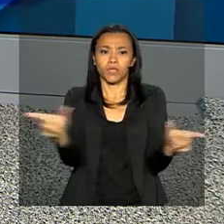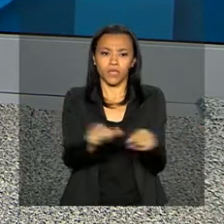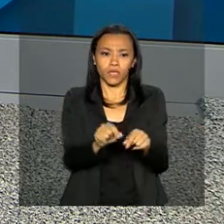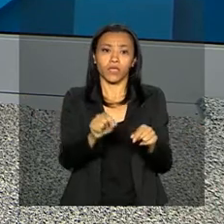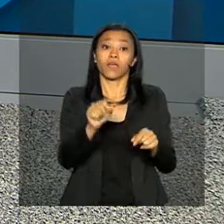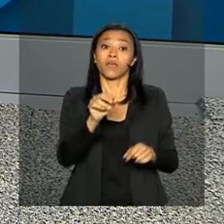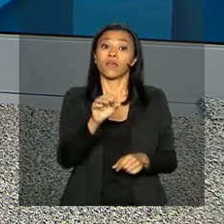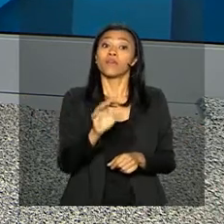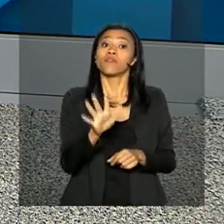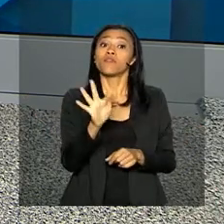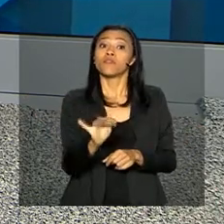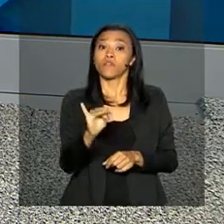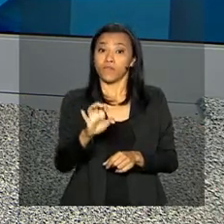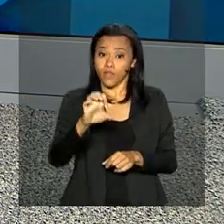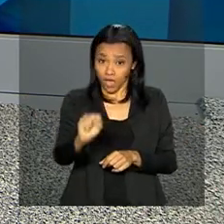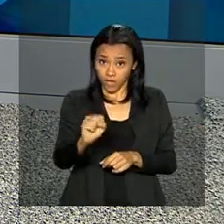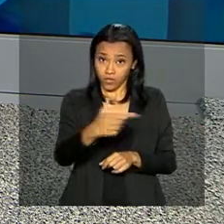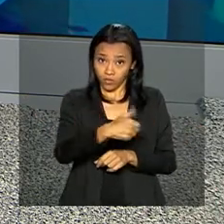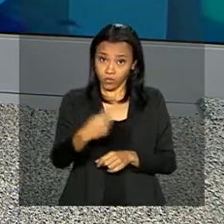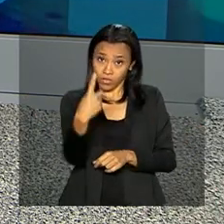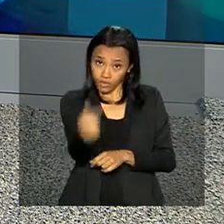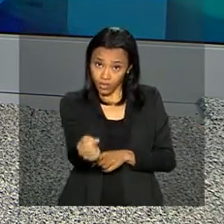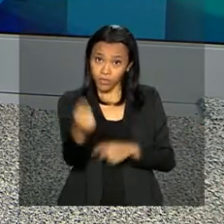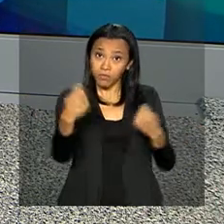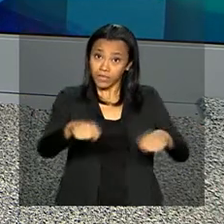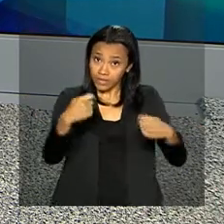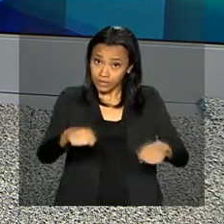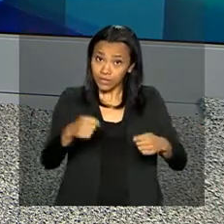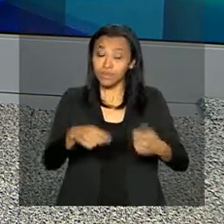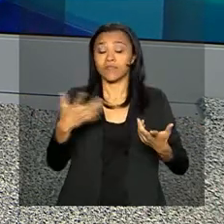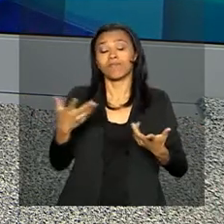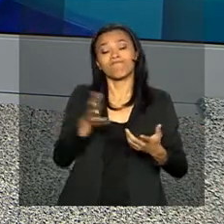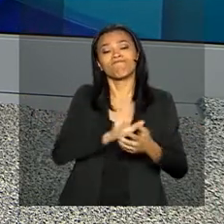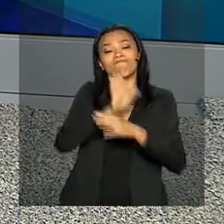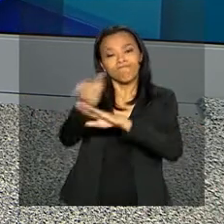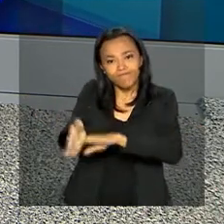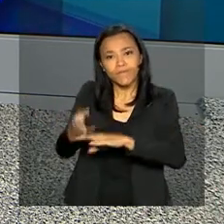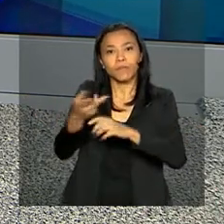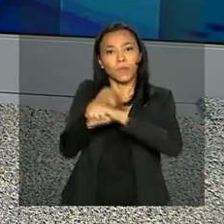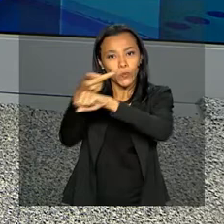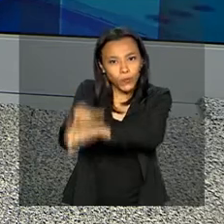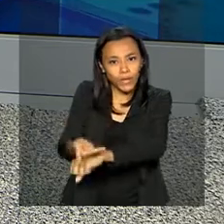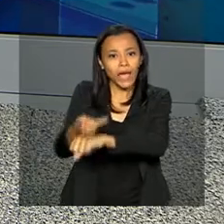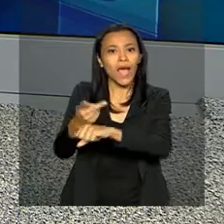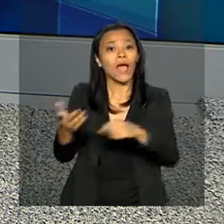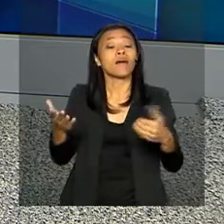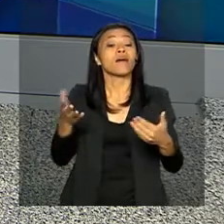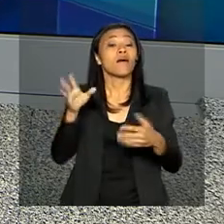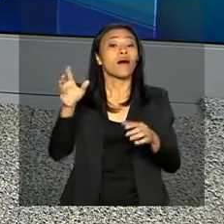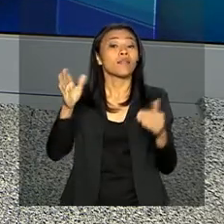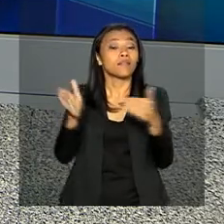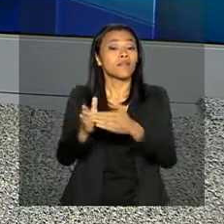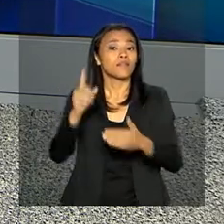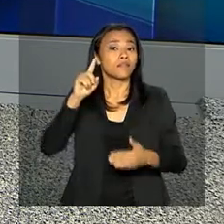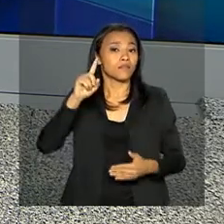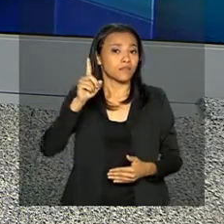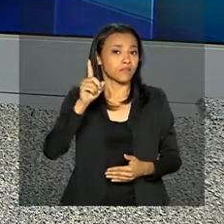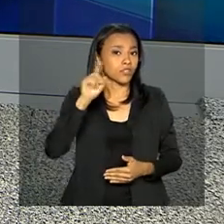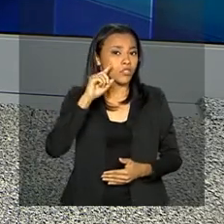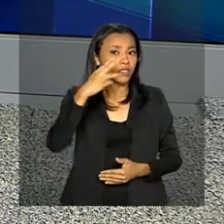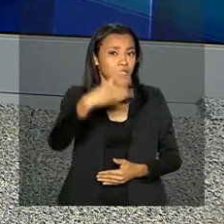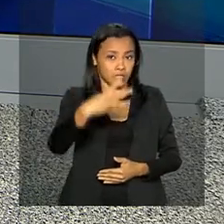2017. Devem fazer os aditamentos os estudantes que contrataram o FIES até 31 de dezembro de